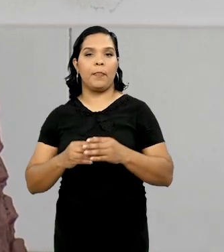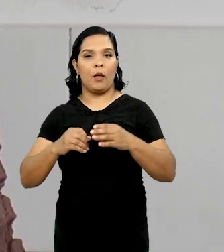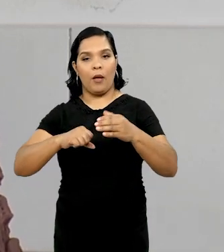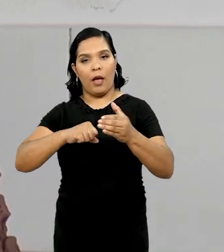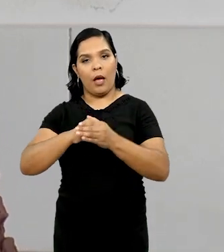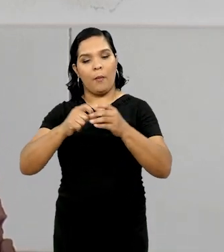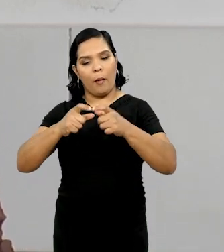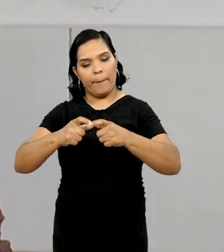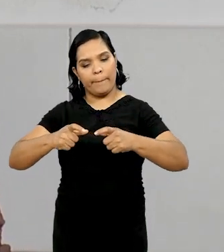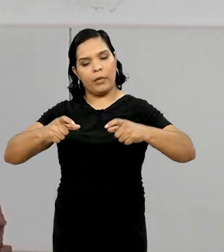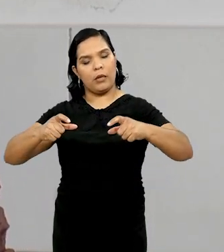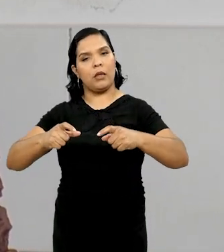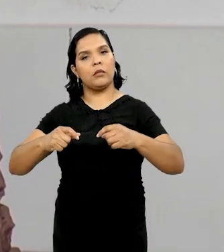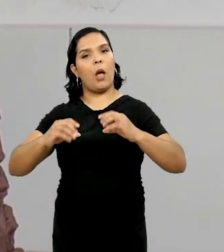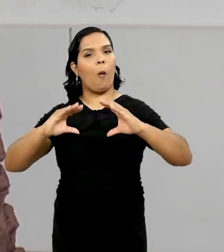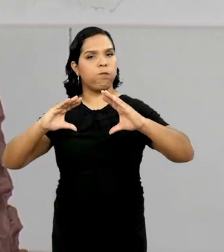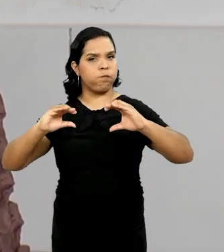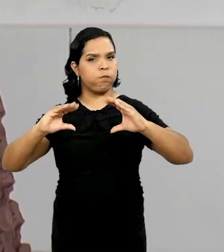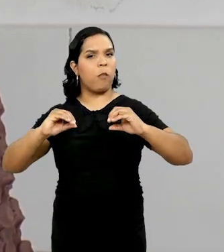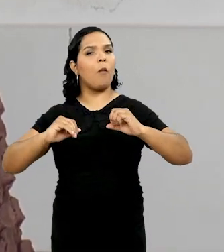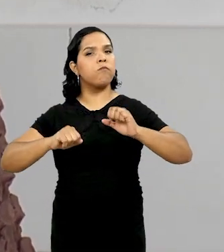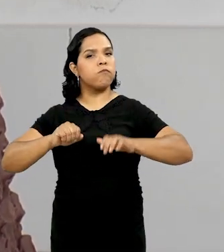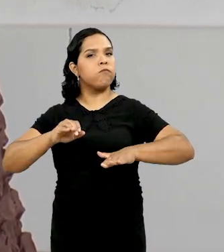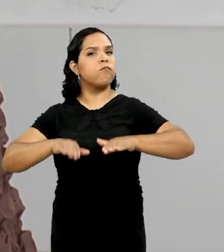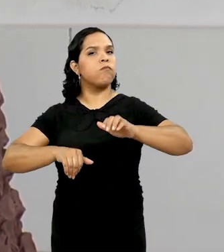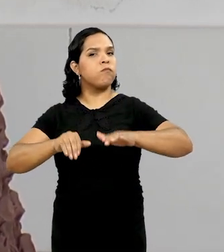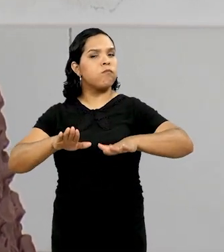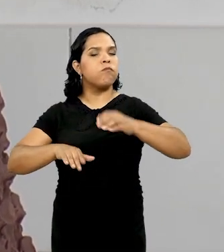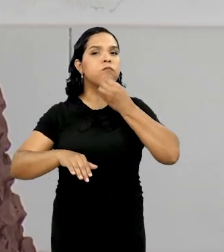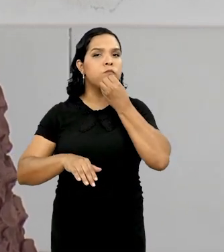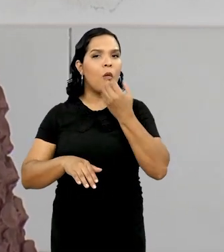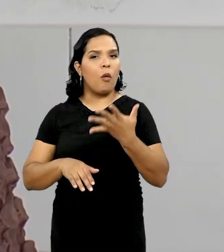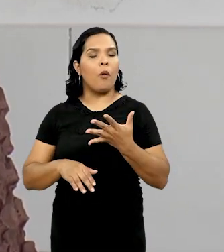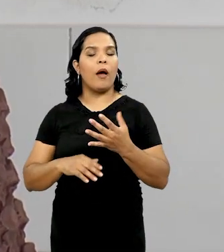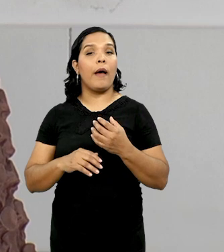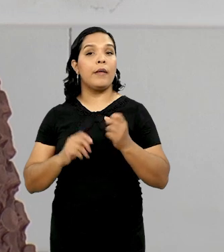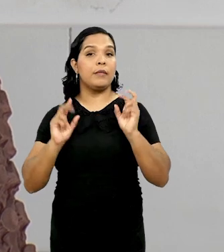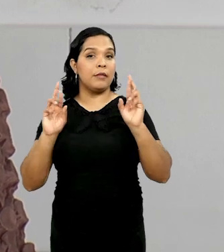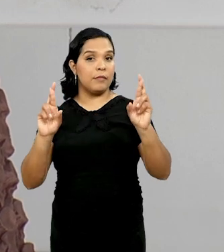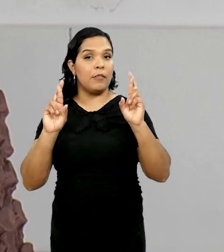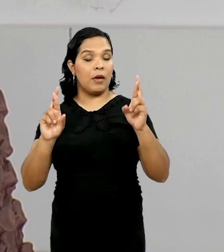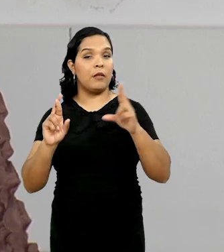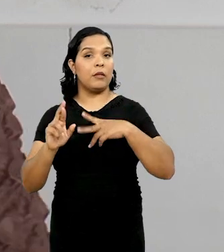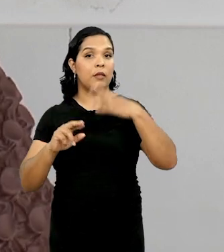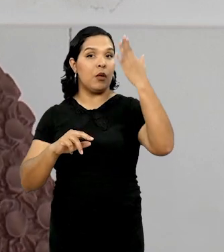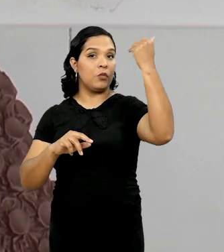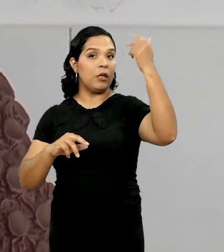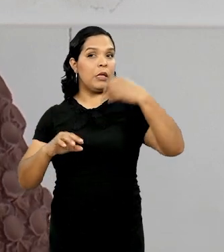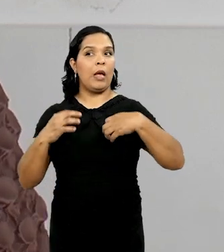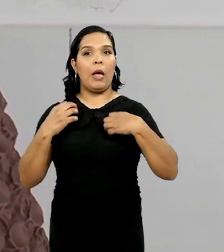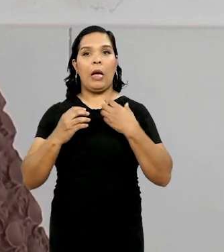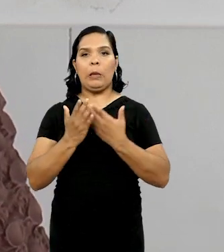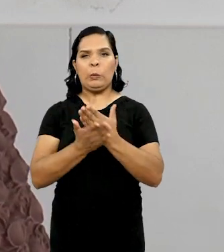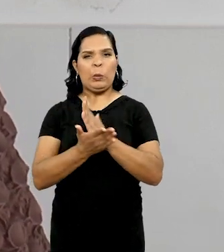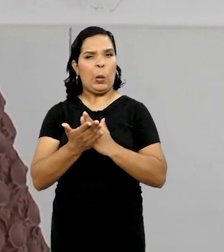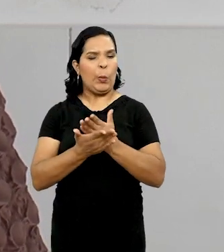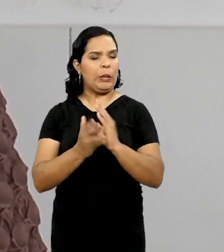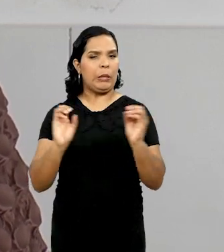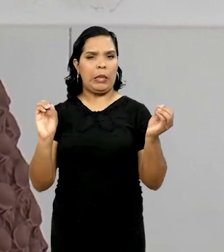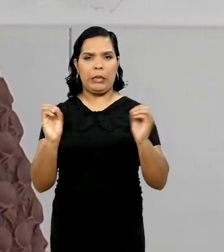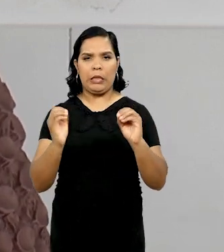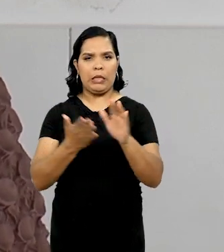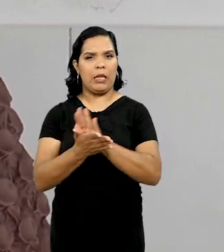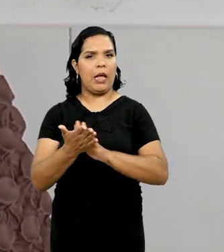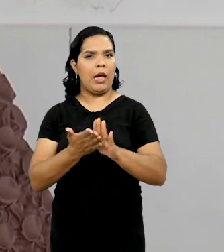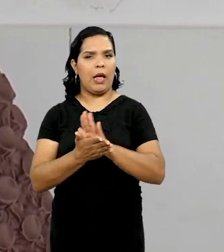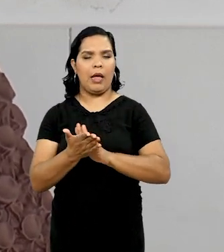A palmilha eu achei confortável, certo? Espero que vocês tenham muito sucesso, não me senti incomodada em nenhum